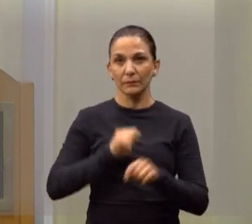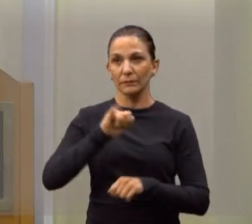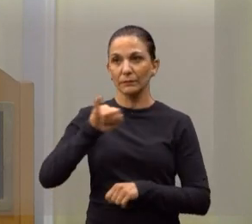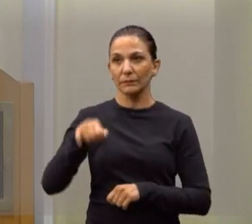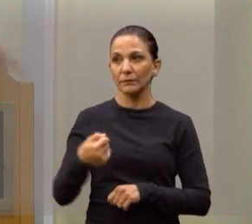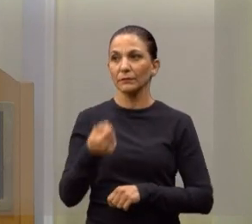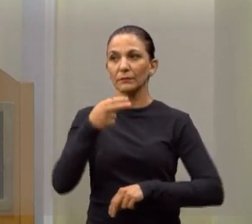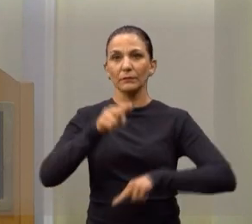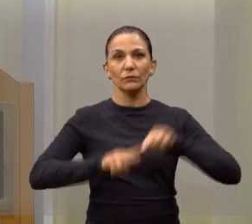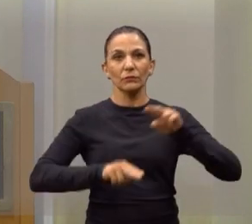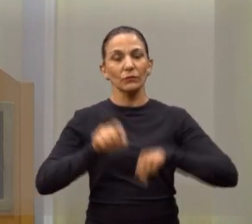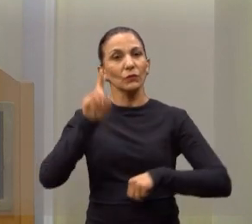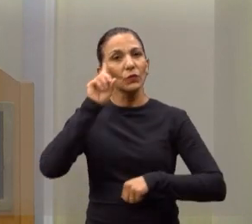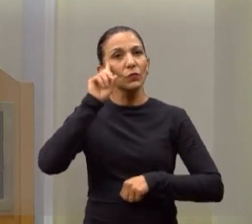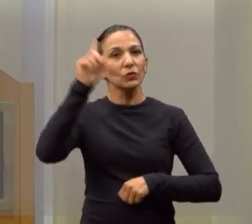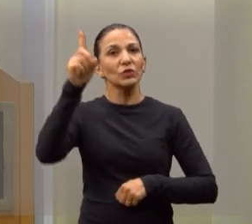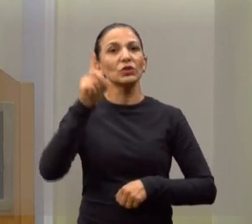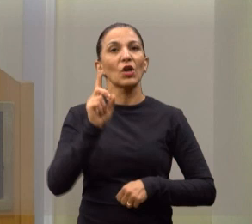o Dia do Vigilante,